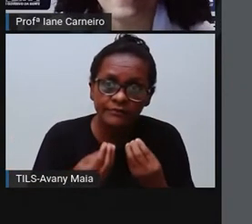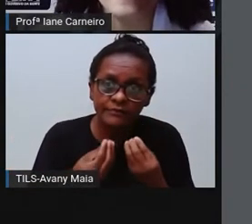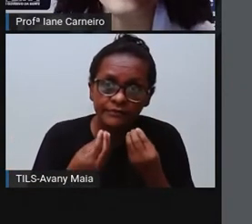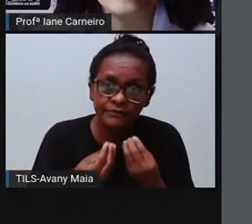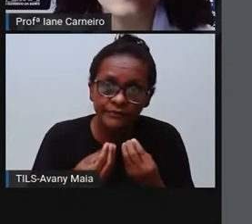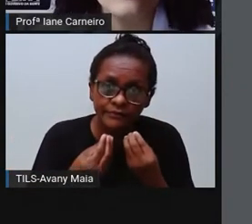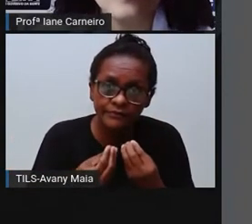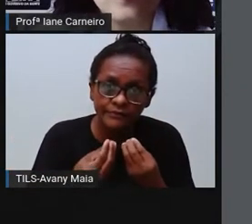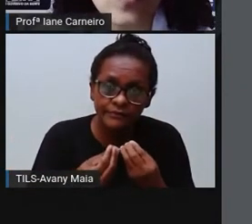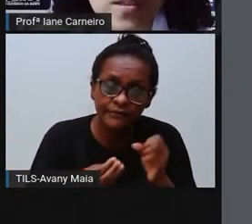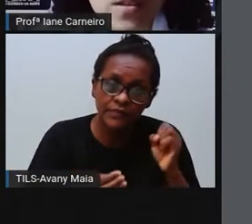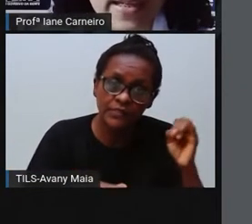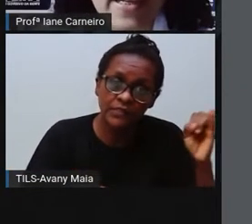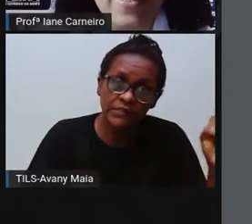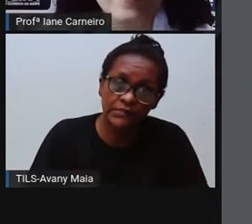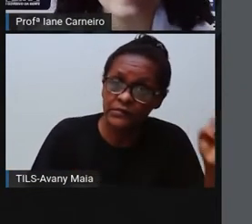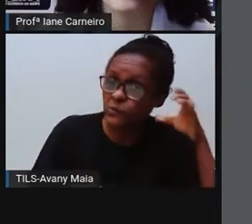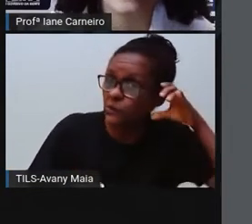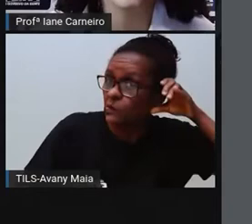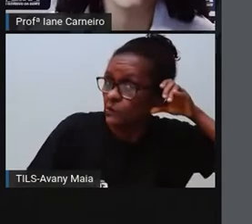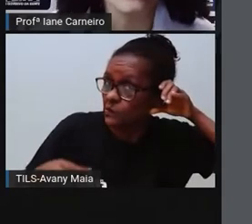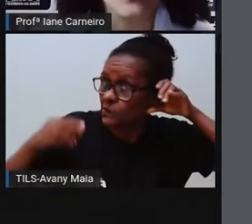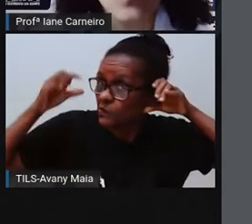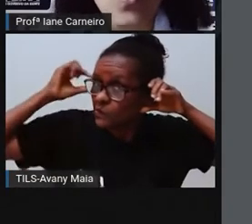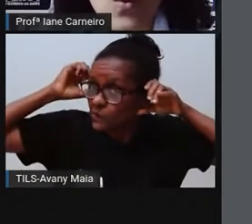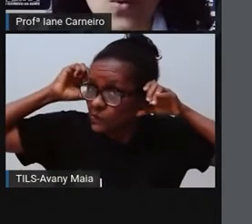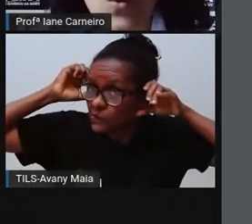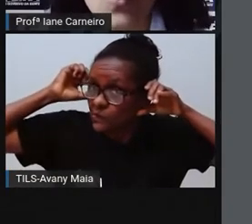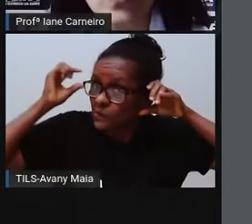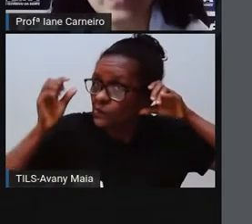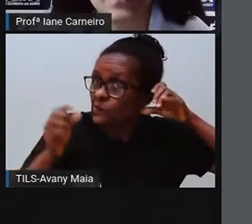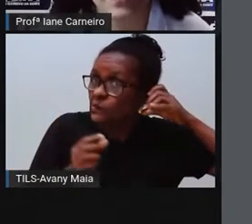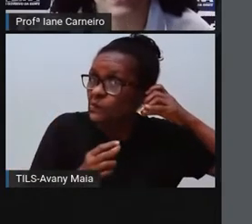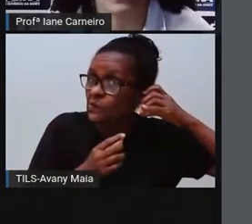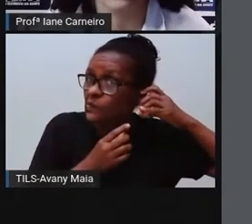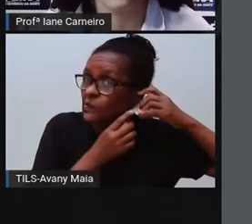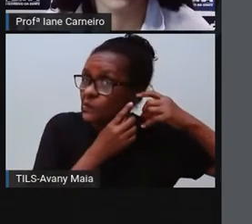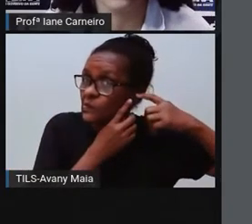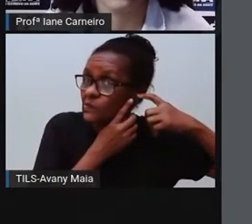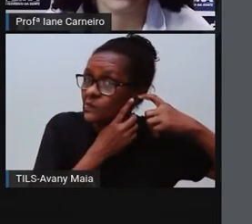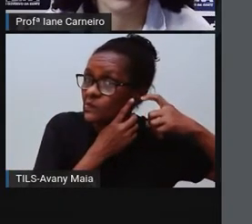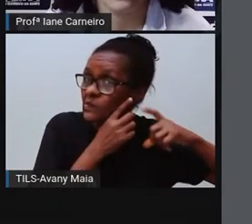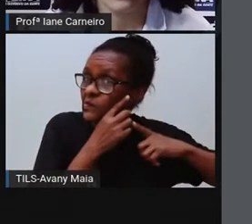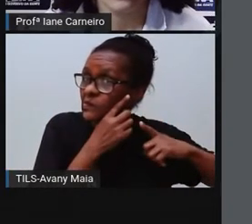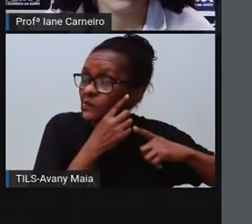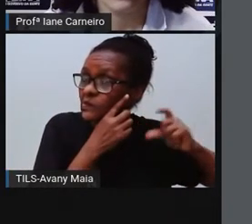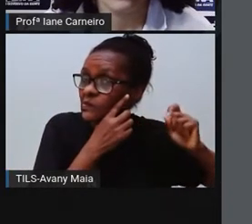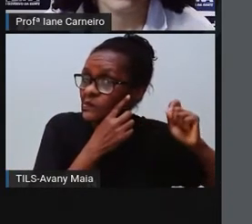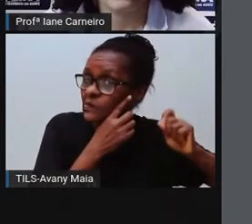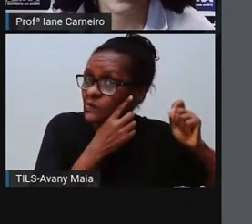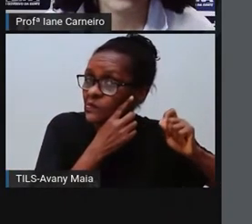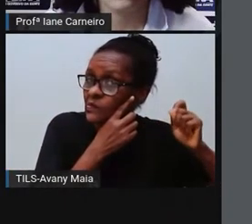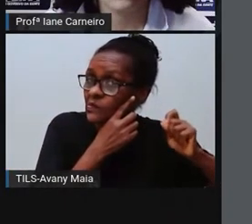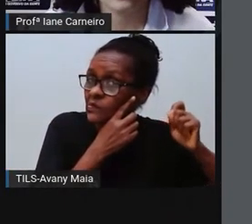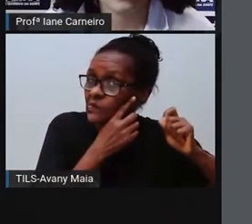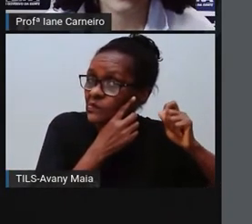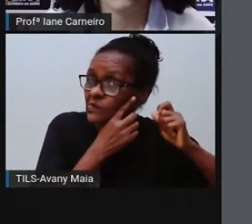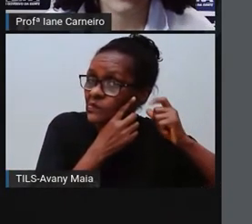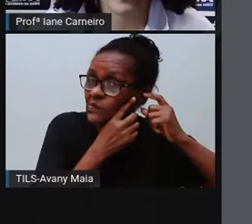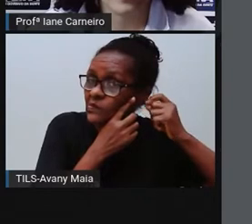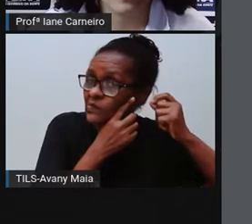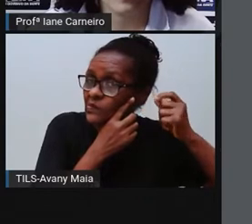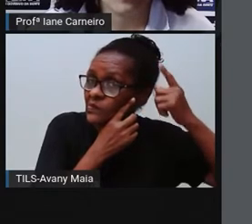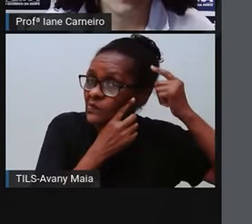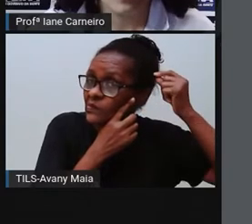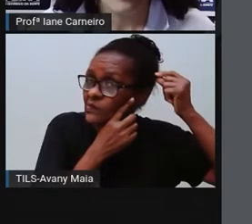Se de suas orelhas saem longos pelos. Tá saindo longos pelos